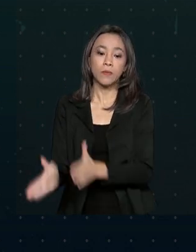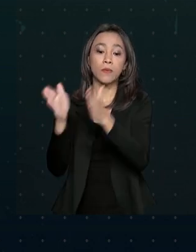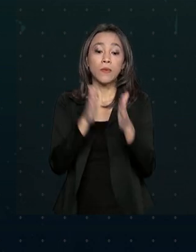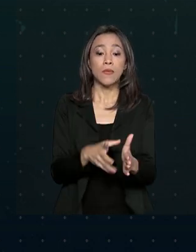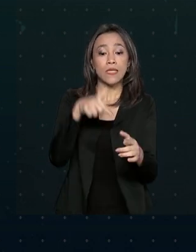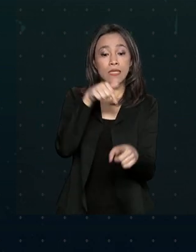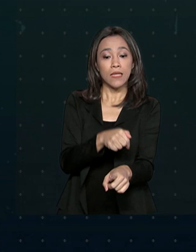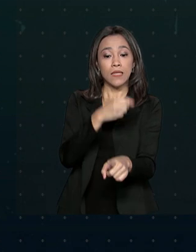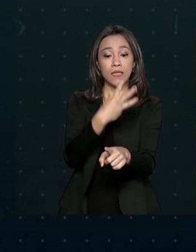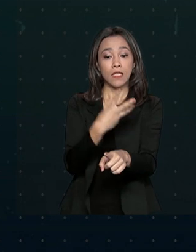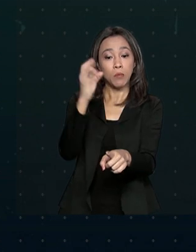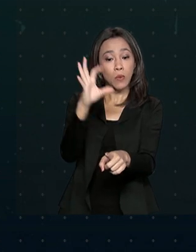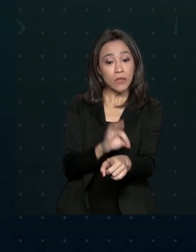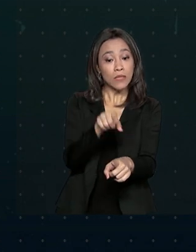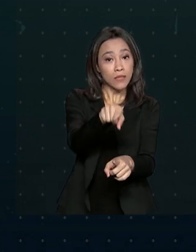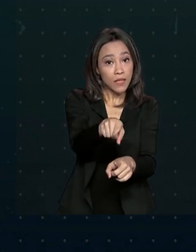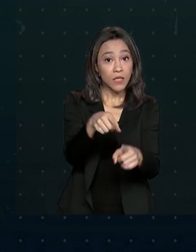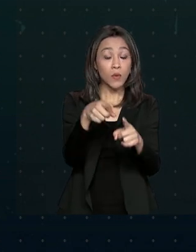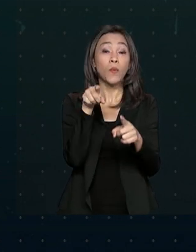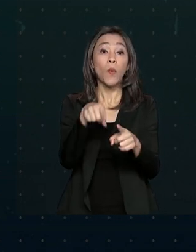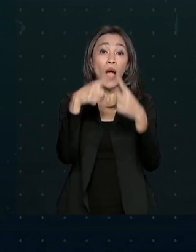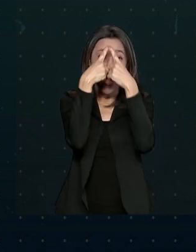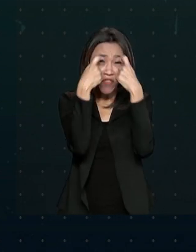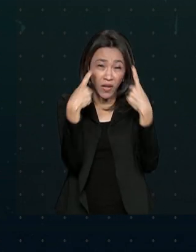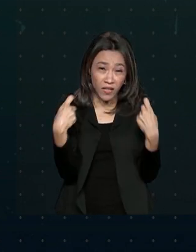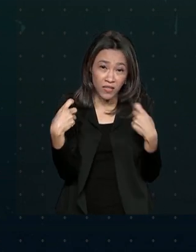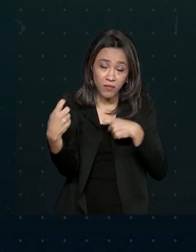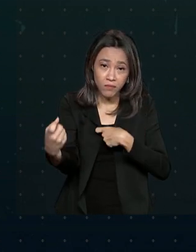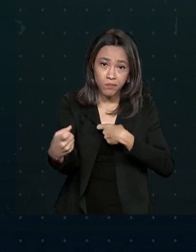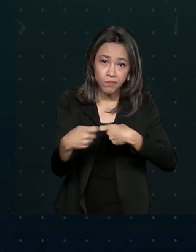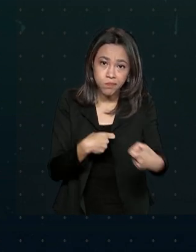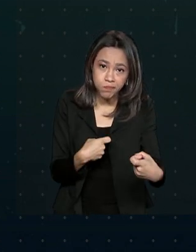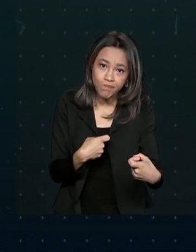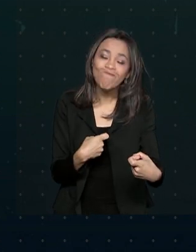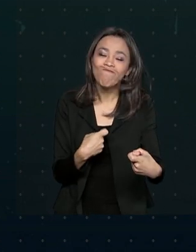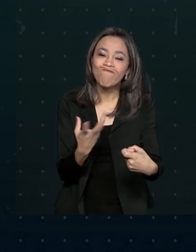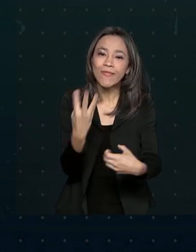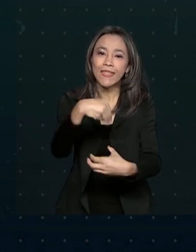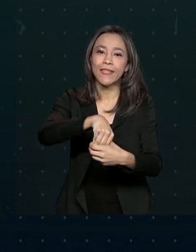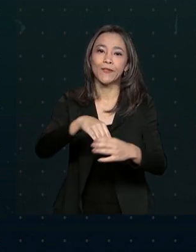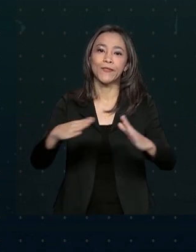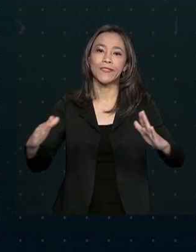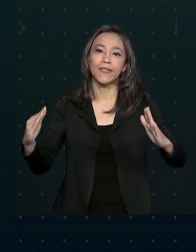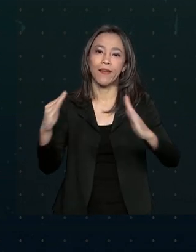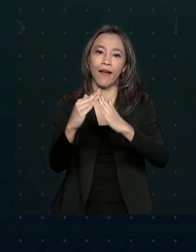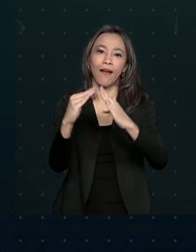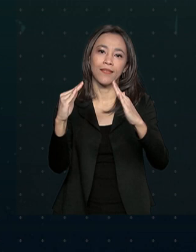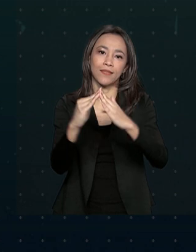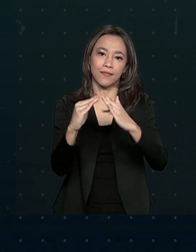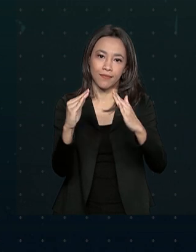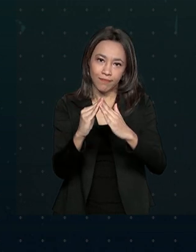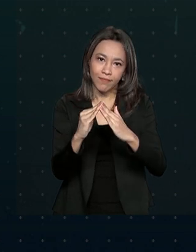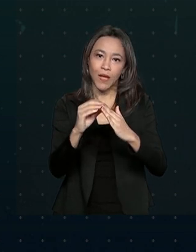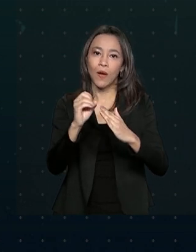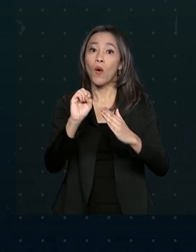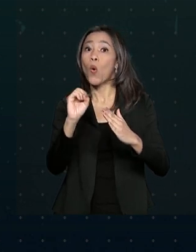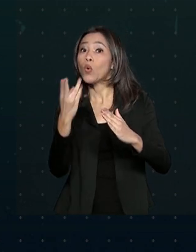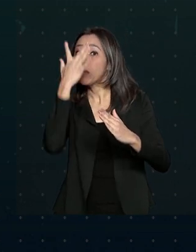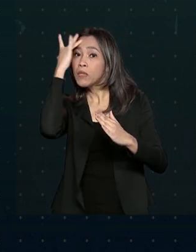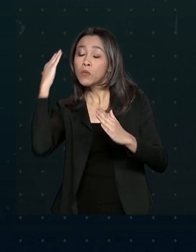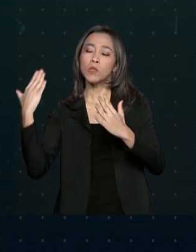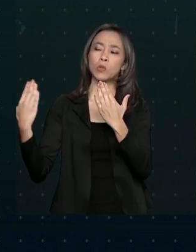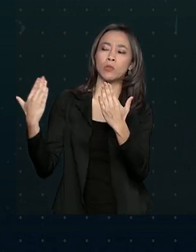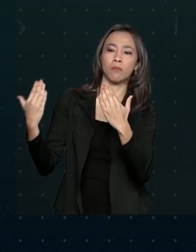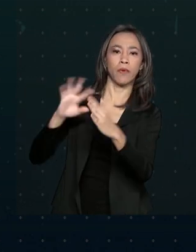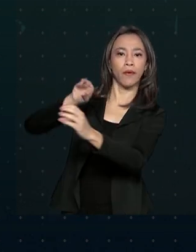% dos casos, a violência sexual acontece na casa da própria vítima ou do suspeito e